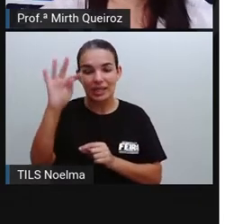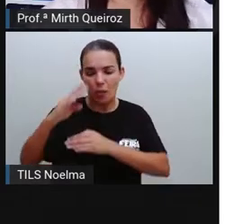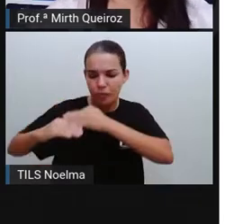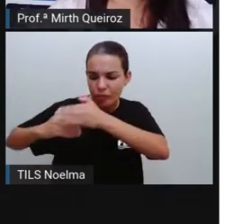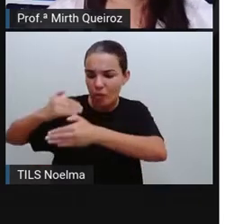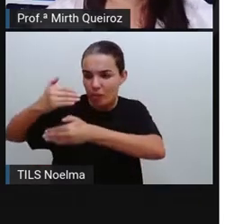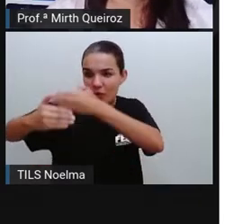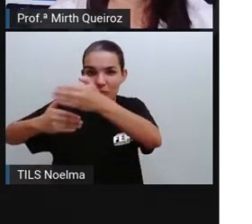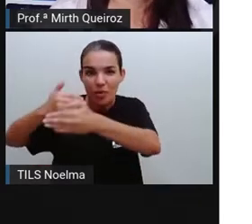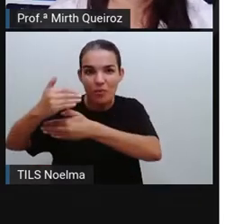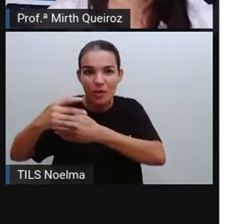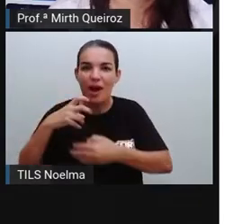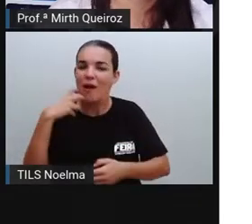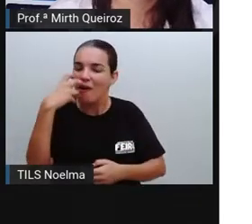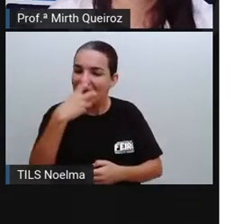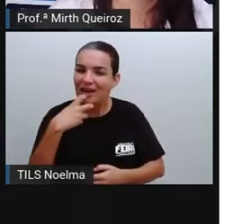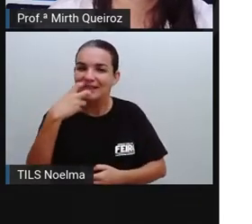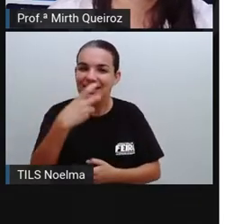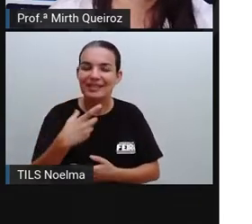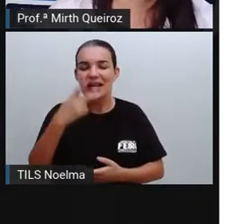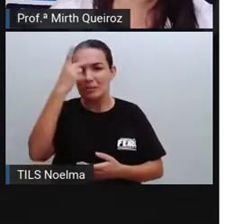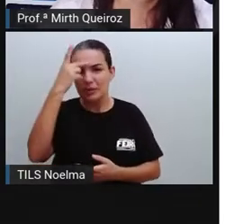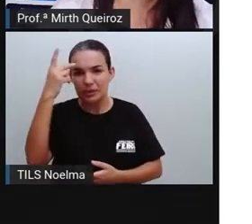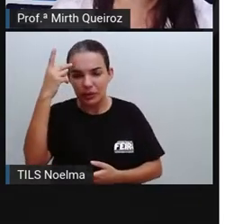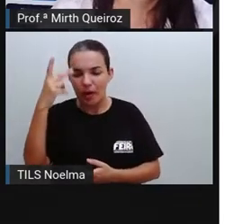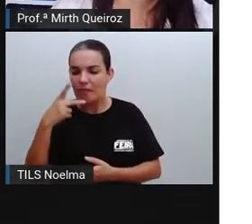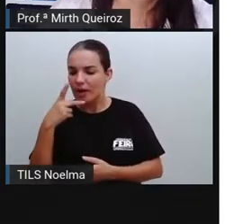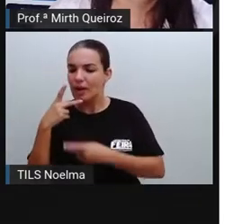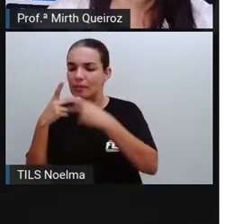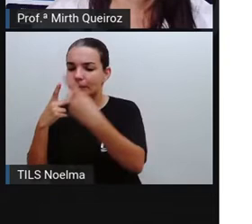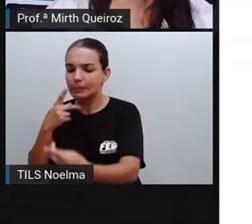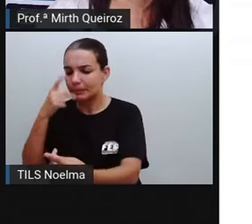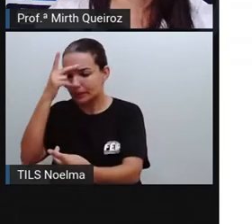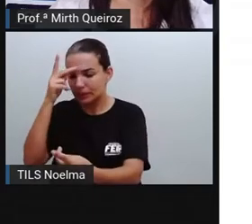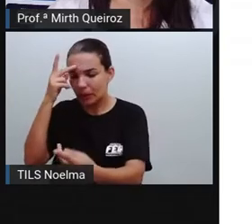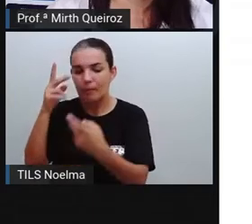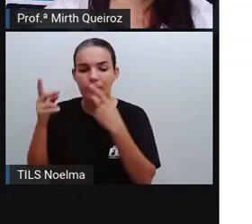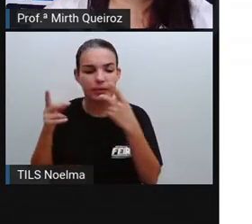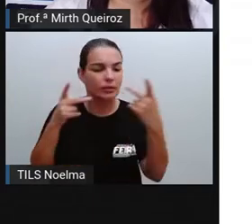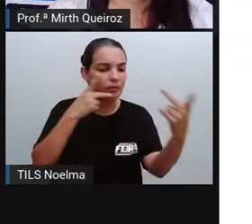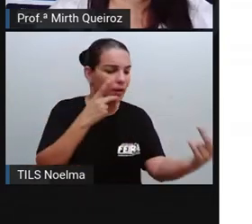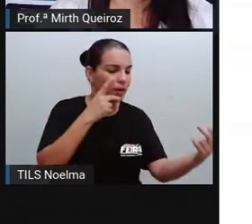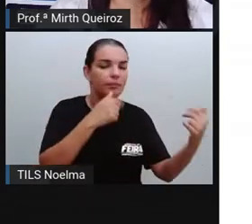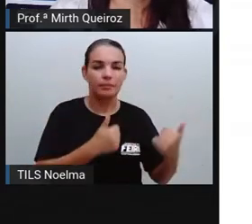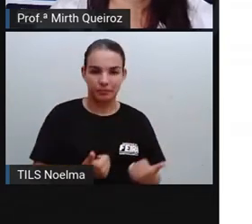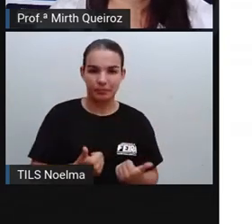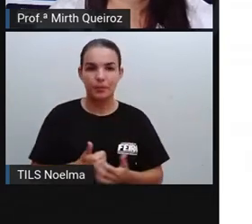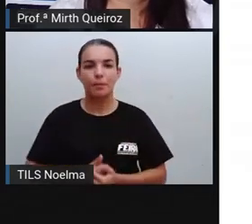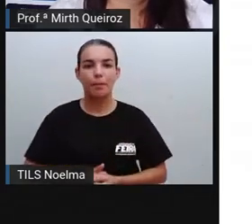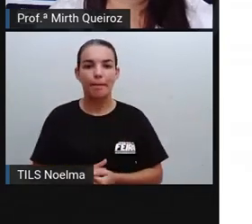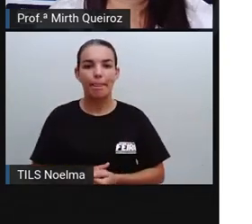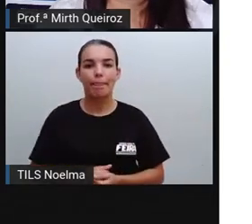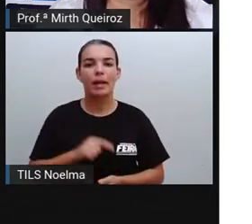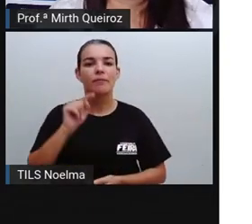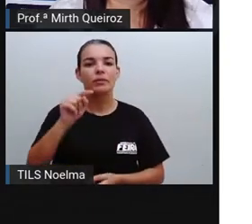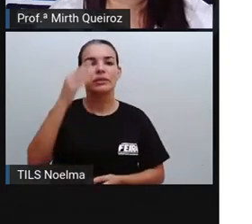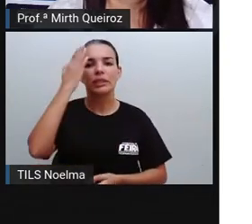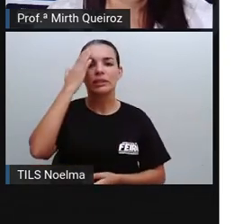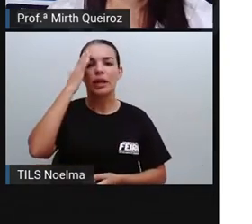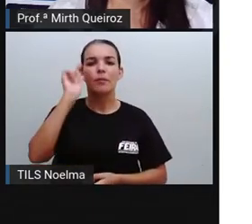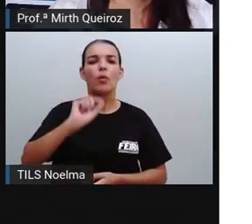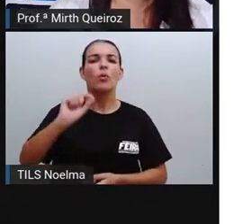de pessoa para pessoa e aí surgem as lendas. Você sabe o que há de diferente